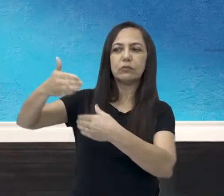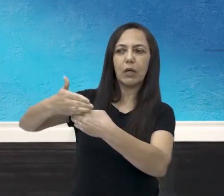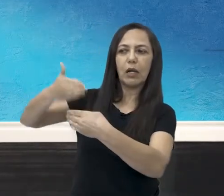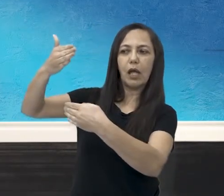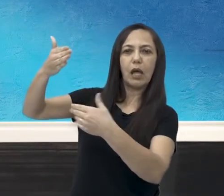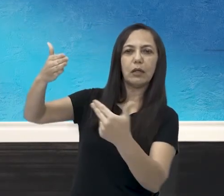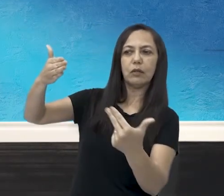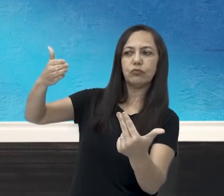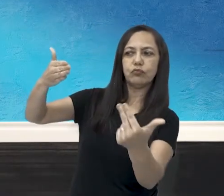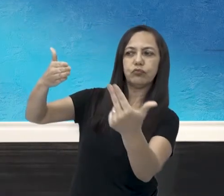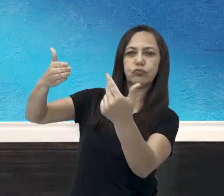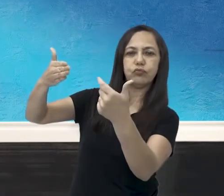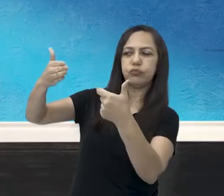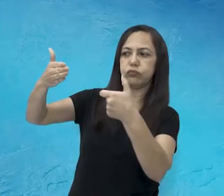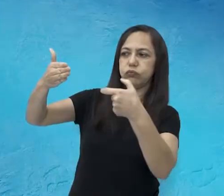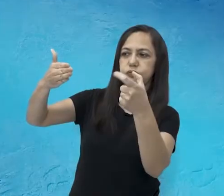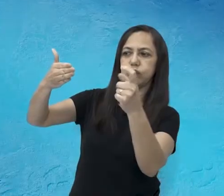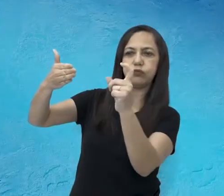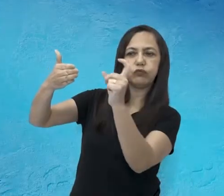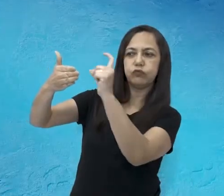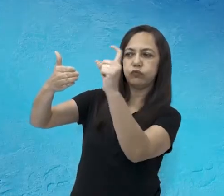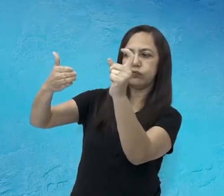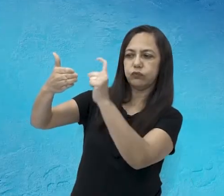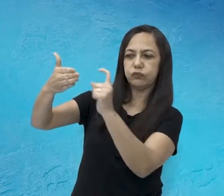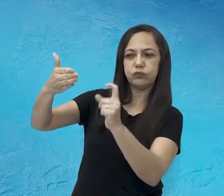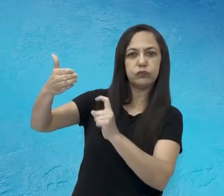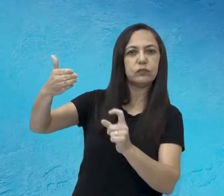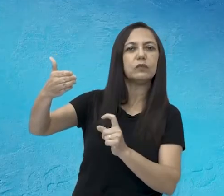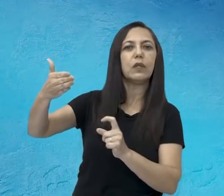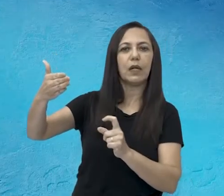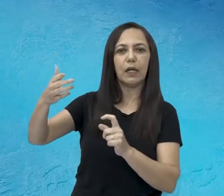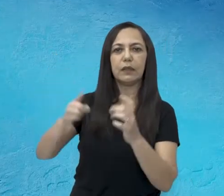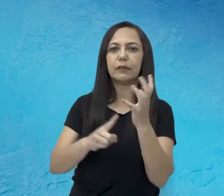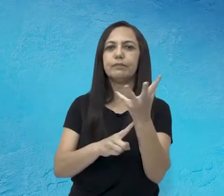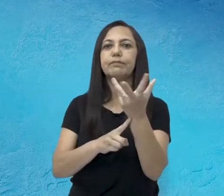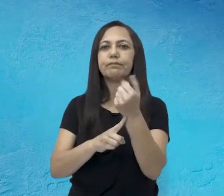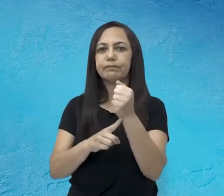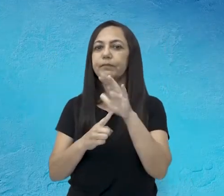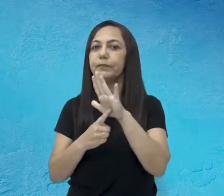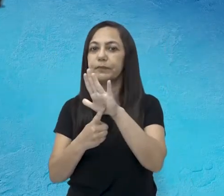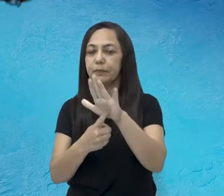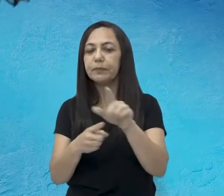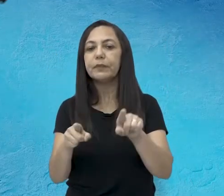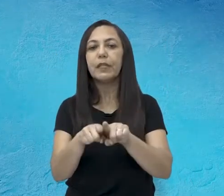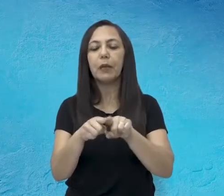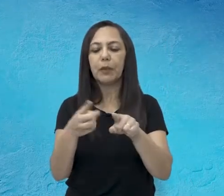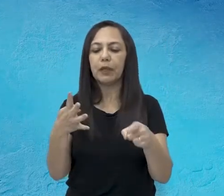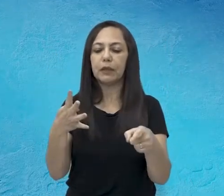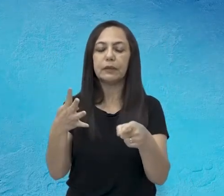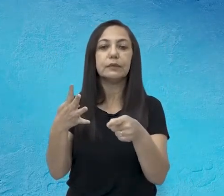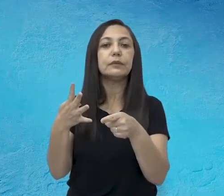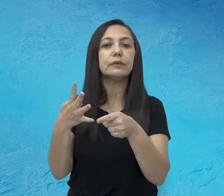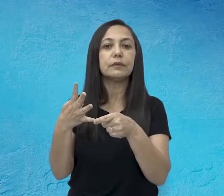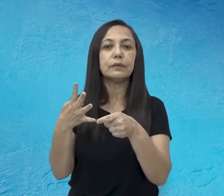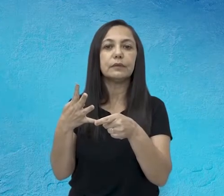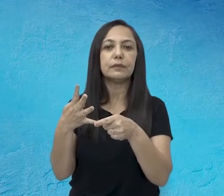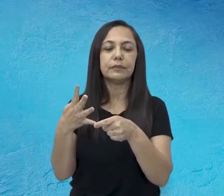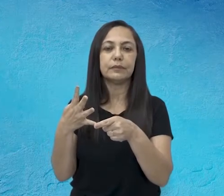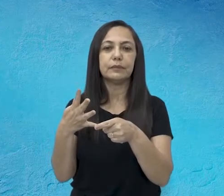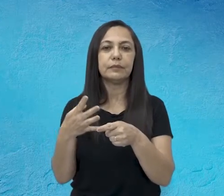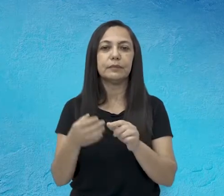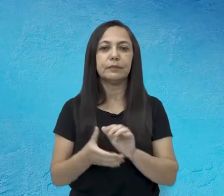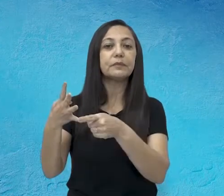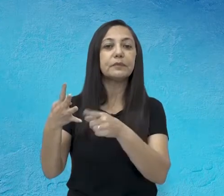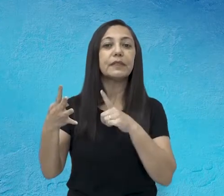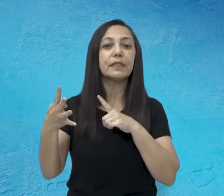que cantam. A gente tem o grafite, que é